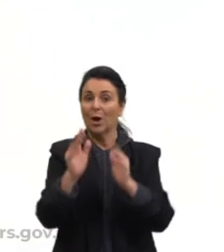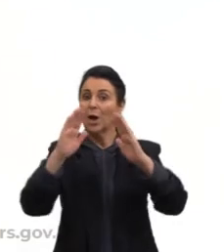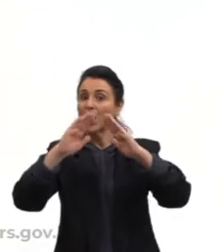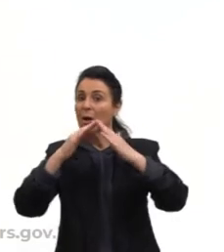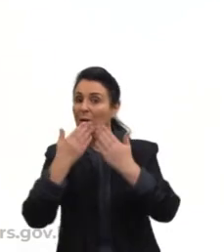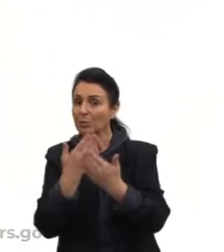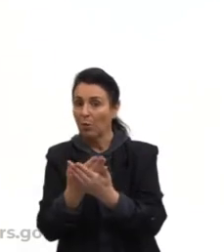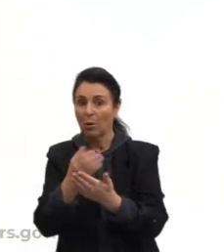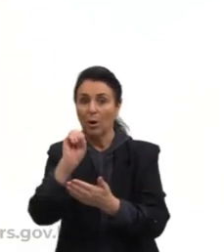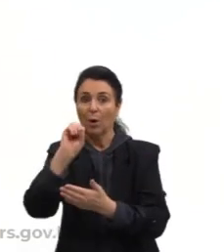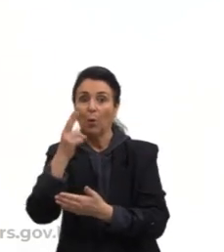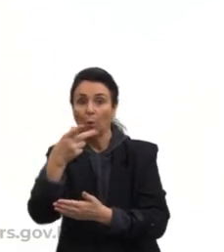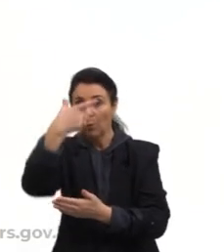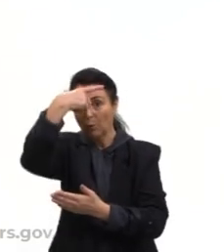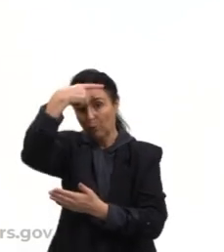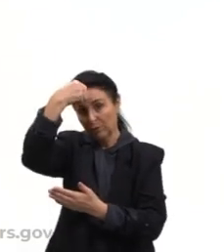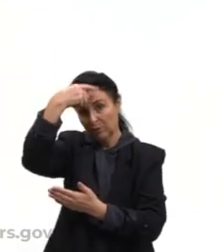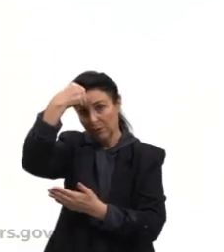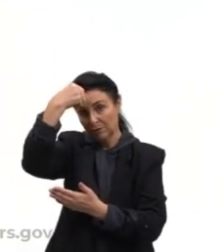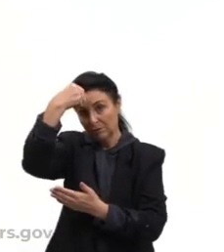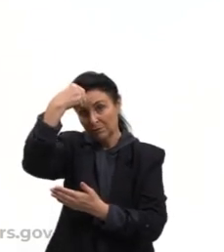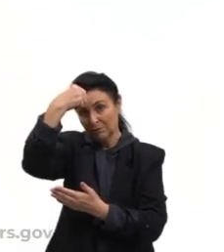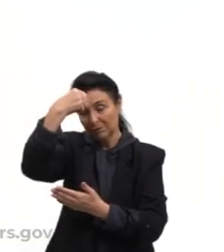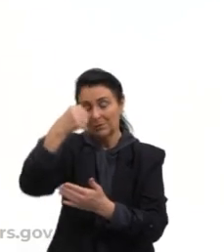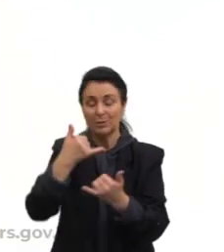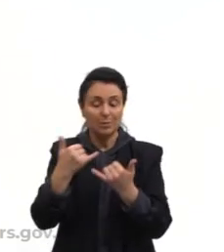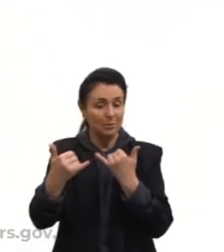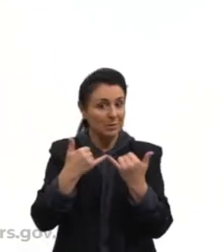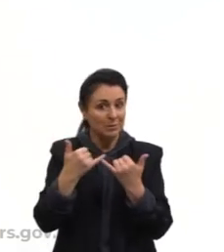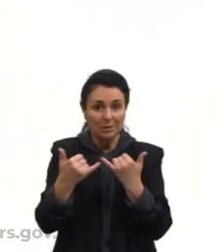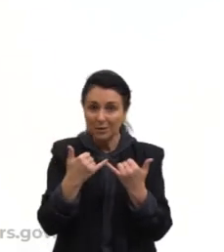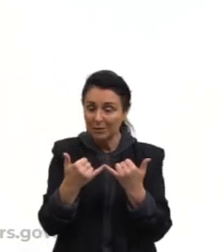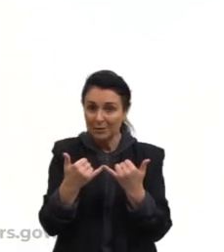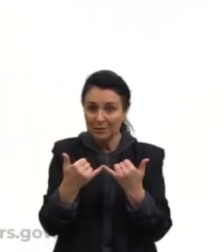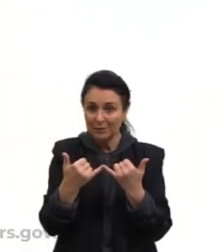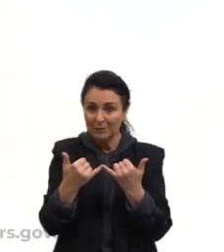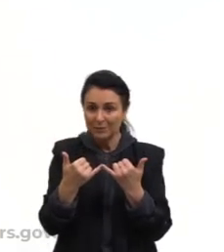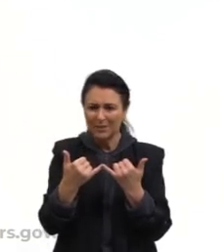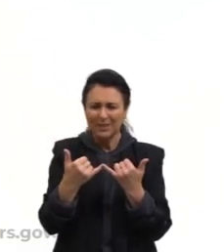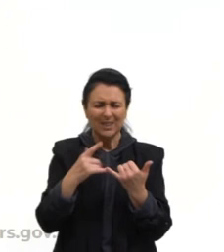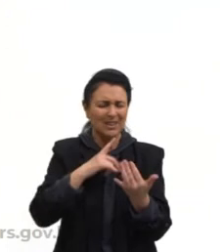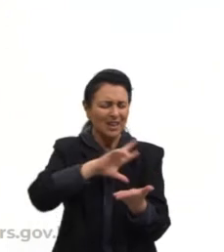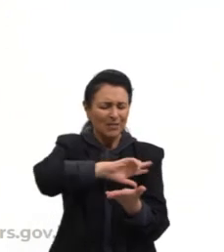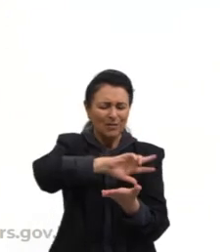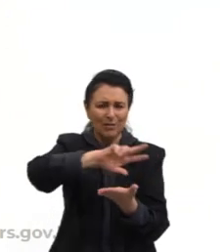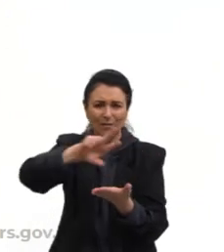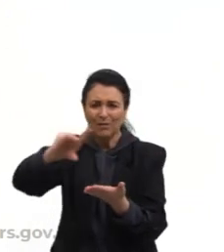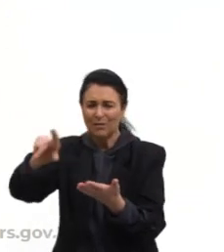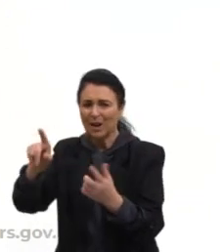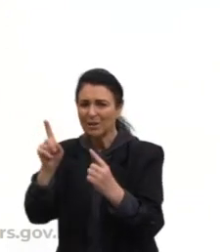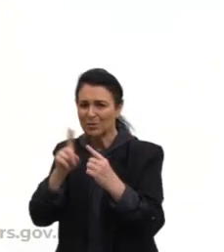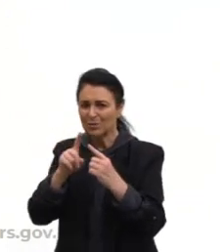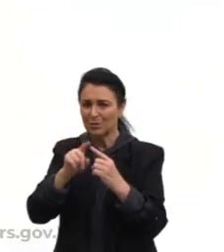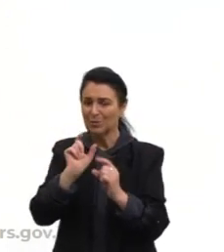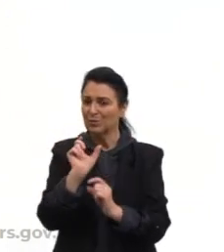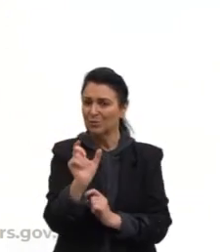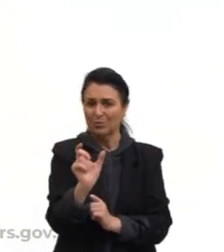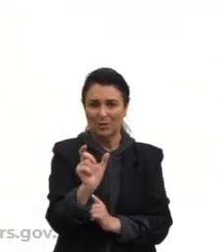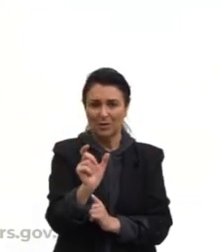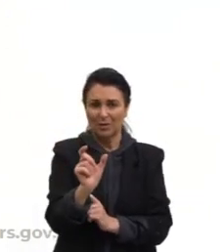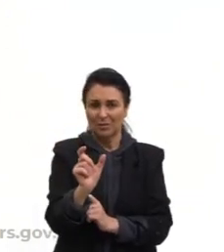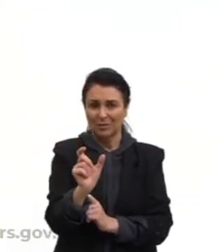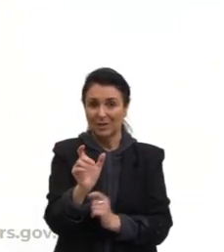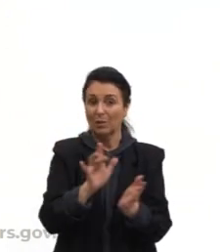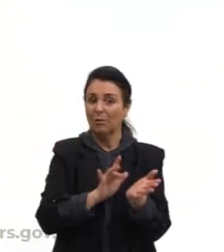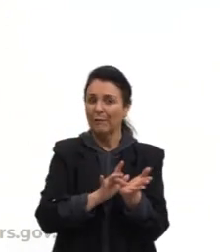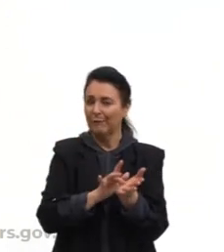College, universidade. São exemplos. Existe uma gama, um número muito grande de palavras, que são os